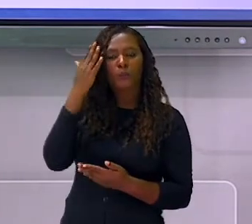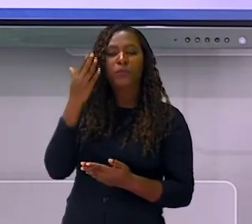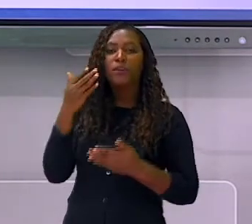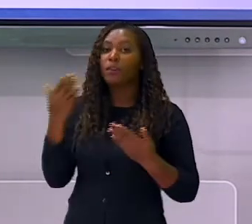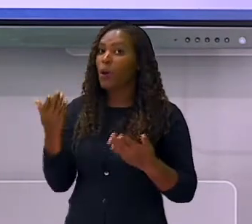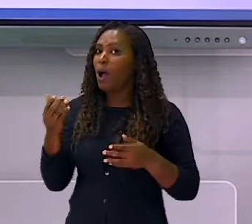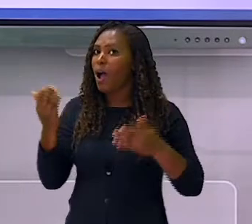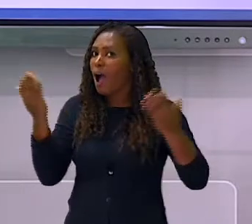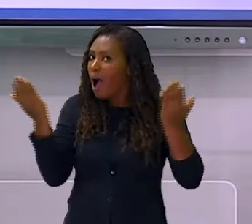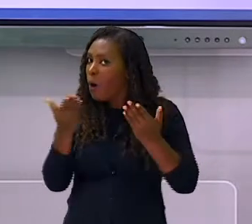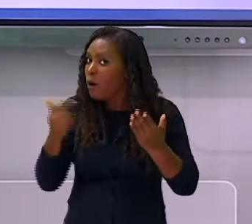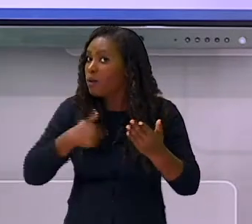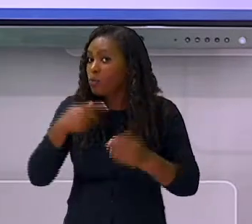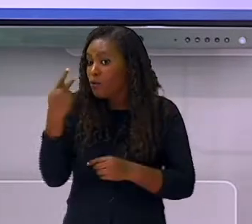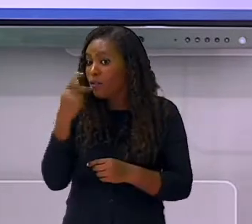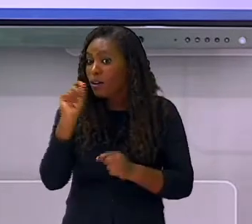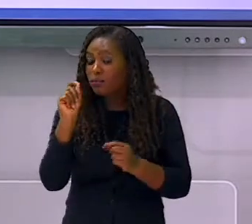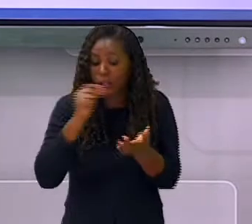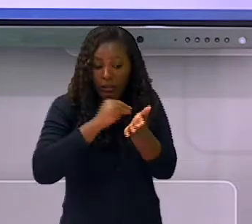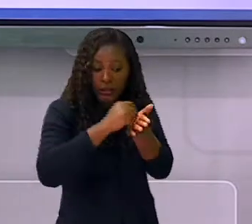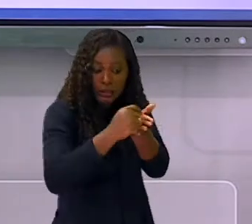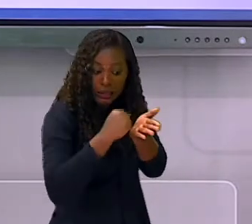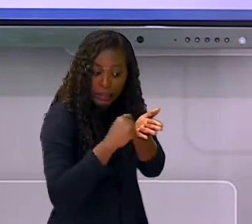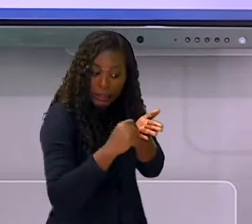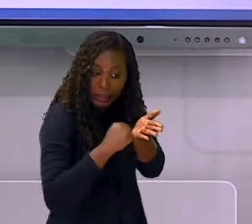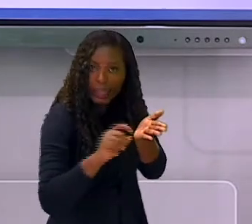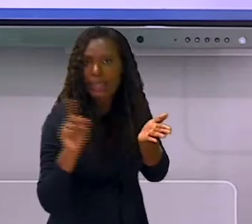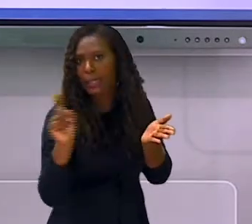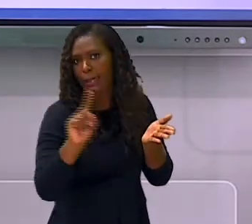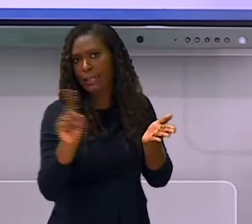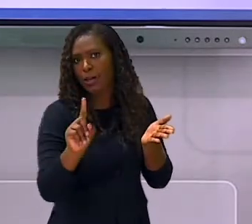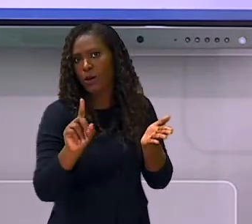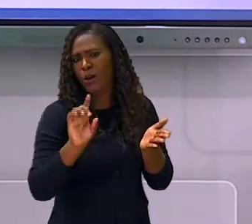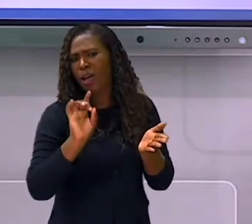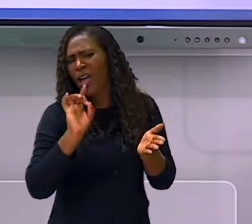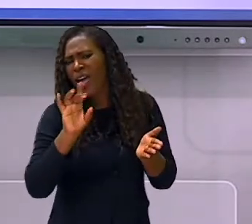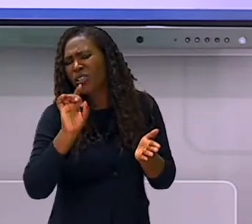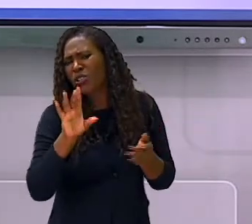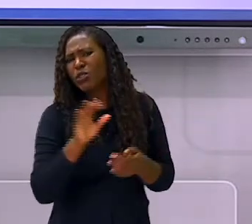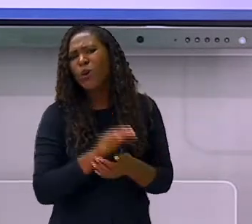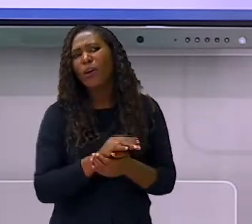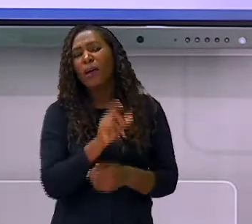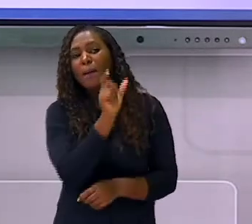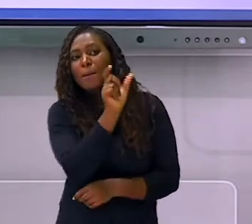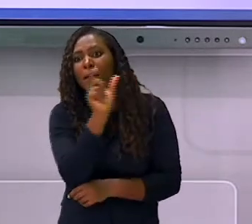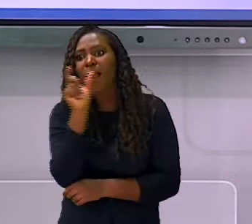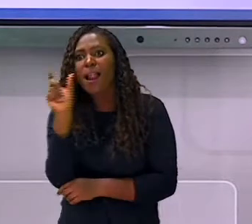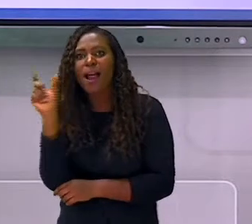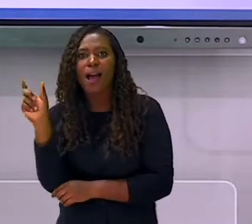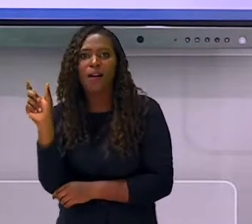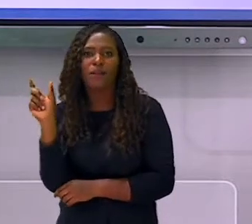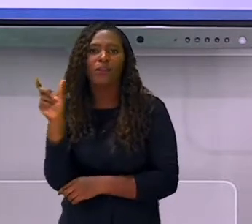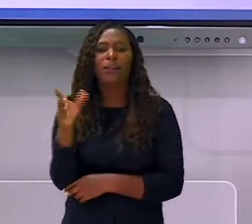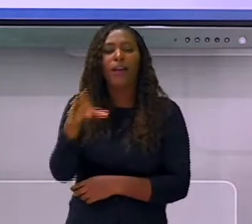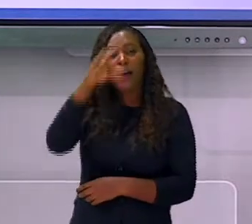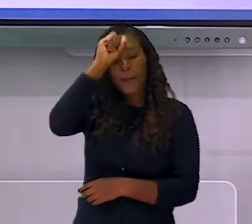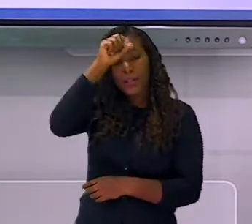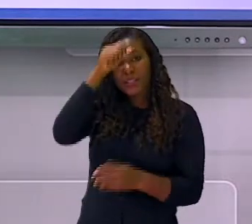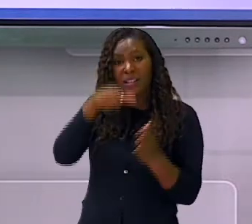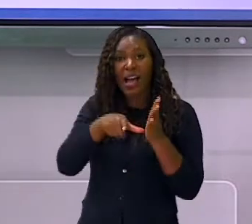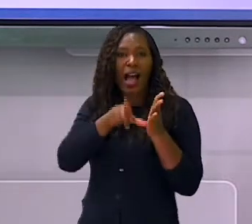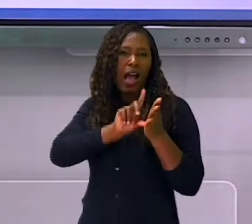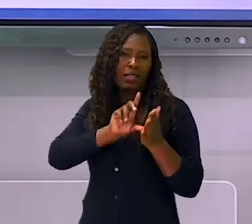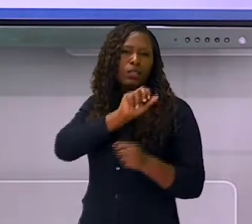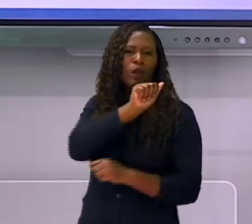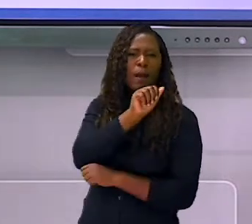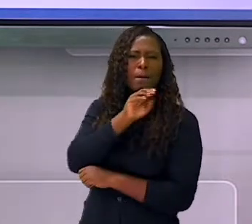a estrutura sonora da palavra que é assimilada, que é aprendida, antes da alfabetização. Quando a